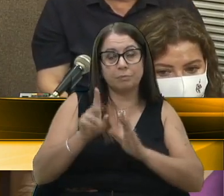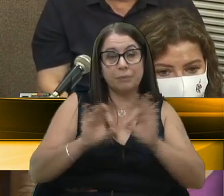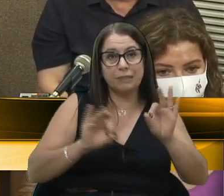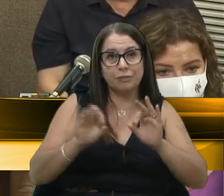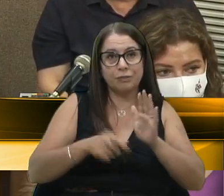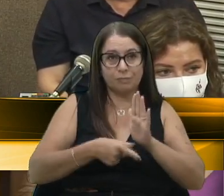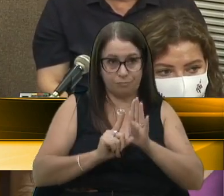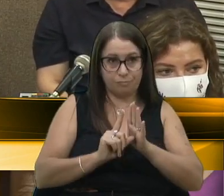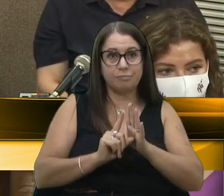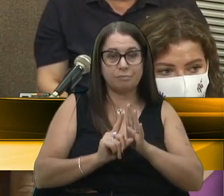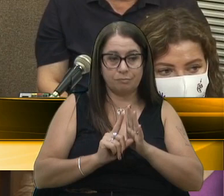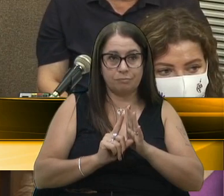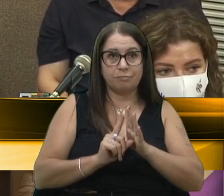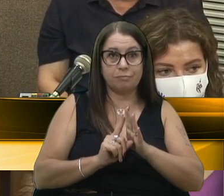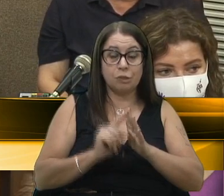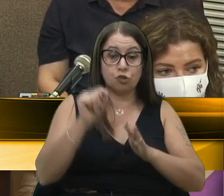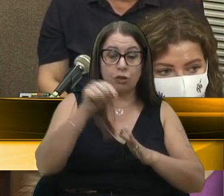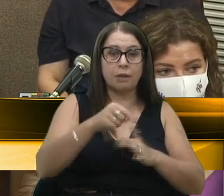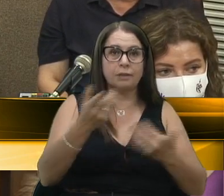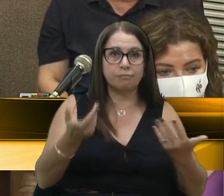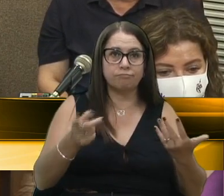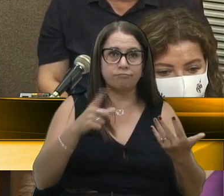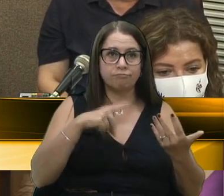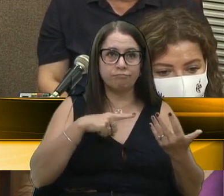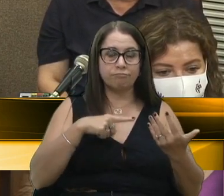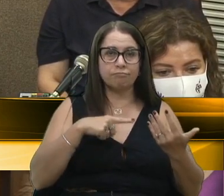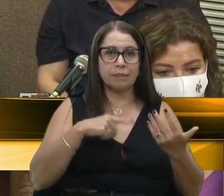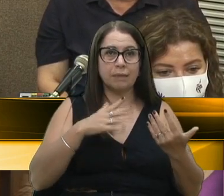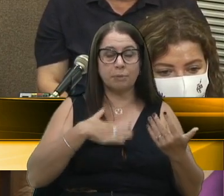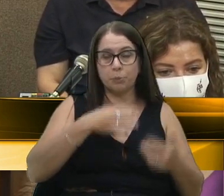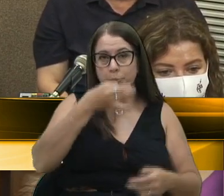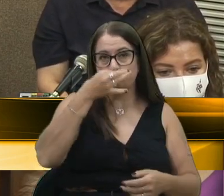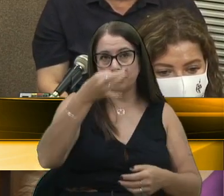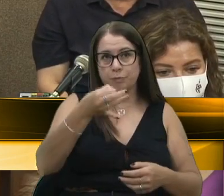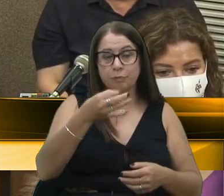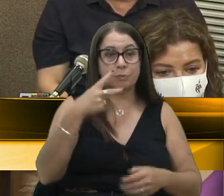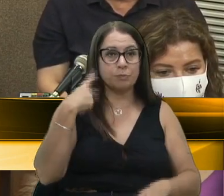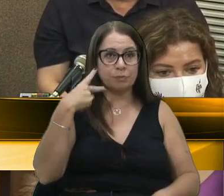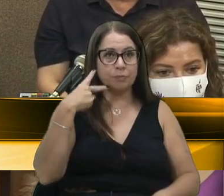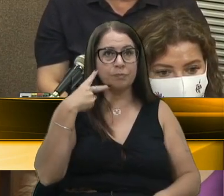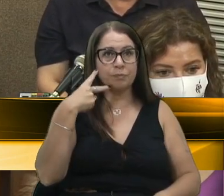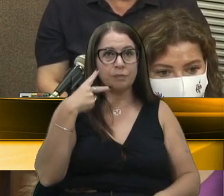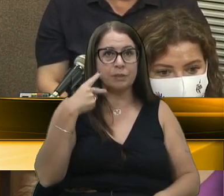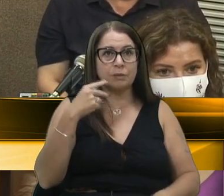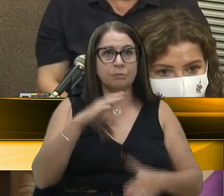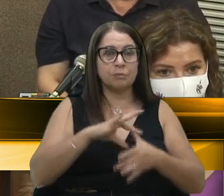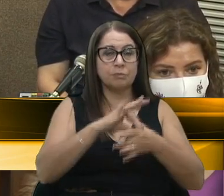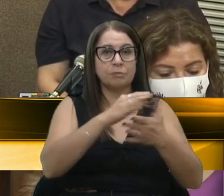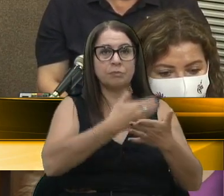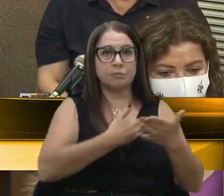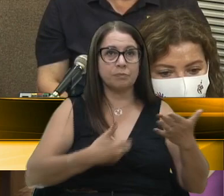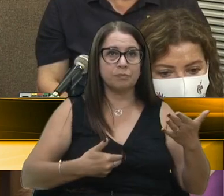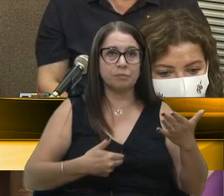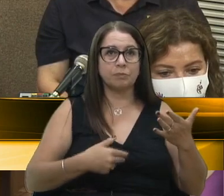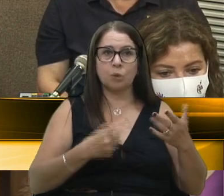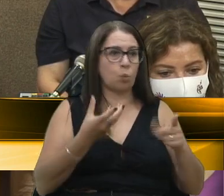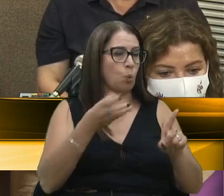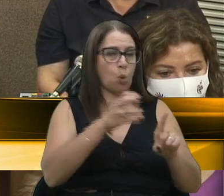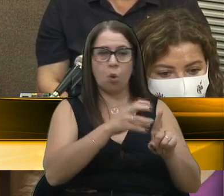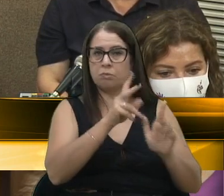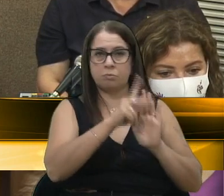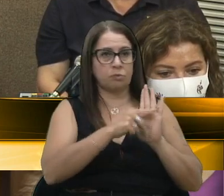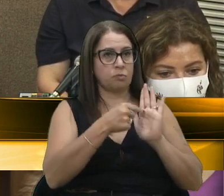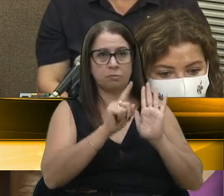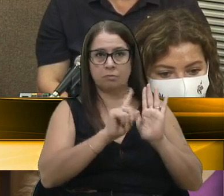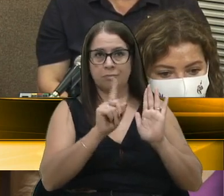teria que ser visto antes, para não chegar aqui e nós ter, porque a minha posição como vereador e como líder de governo não é contra o projeto.